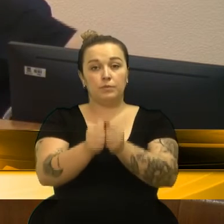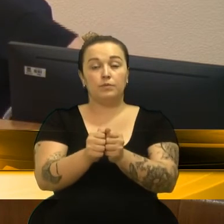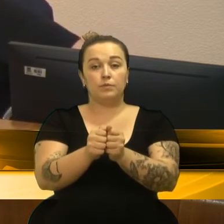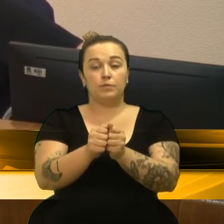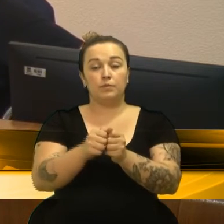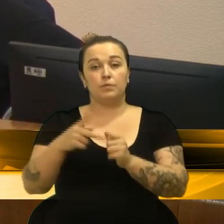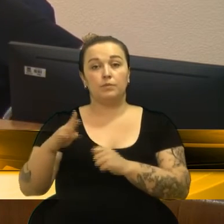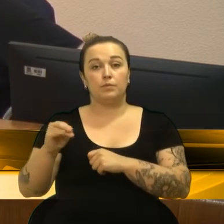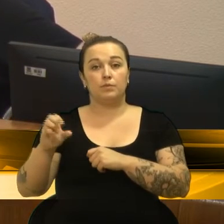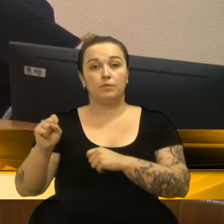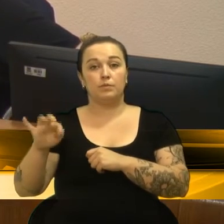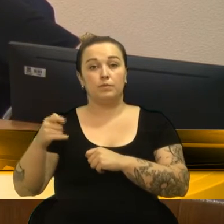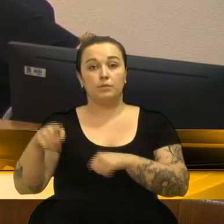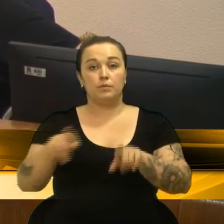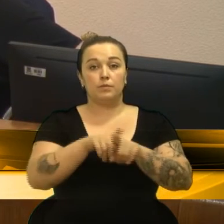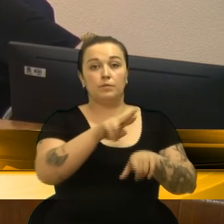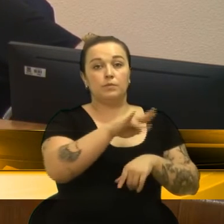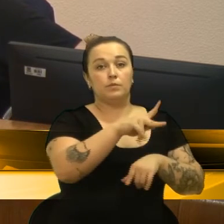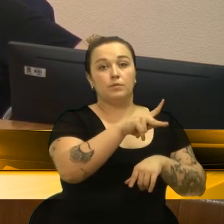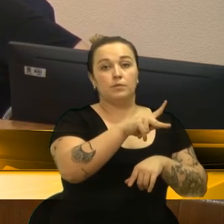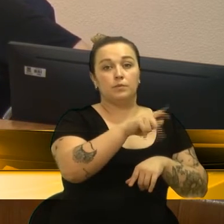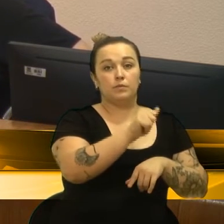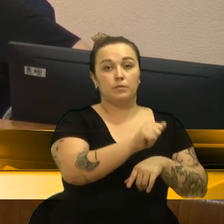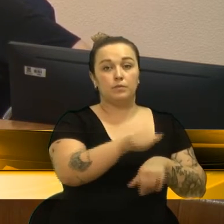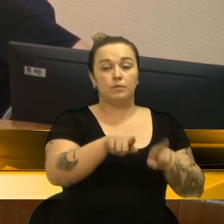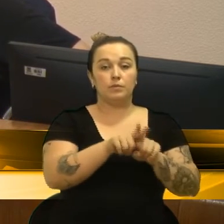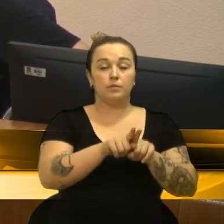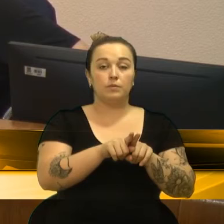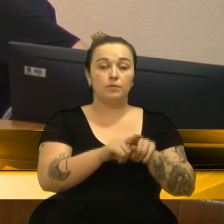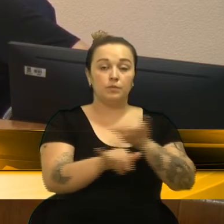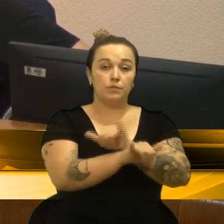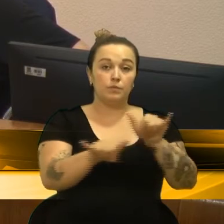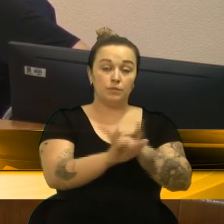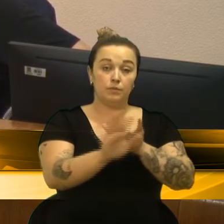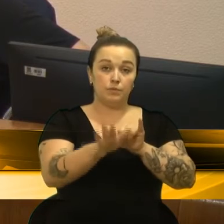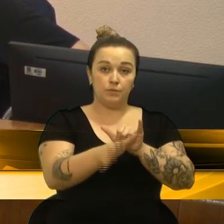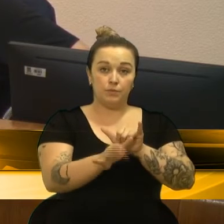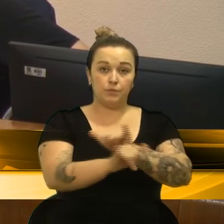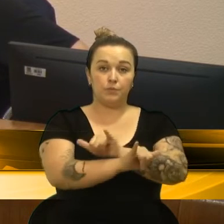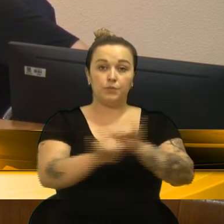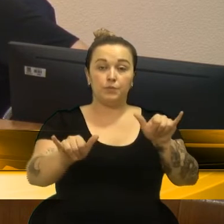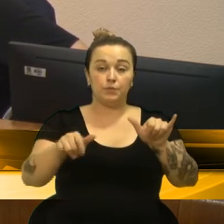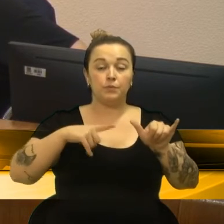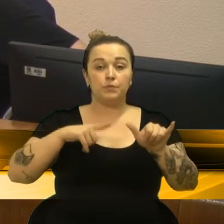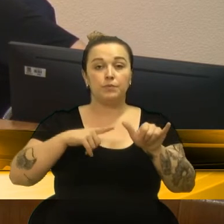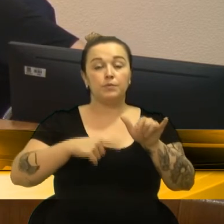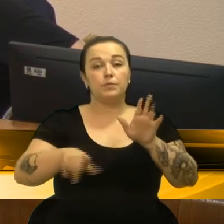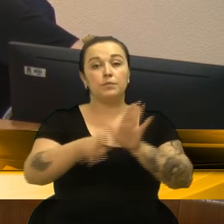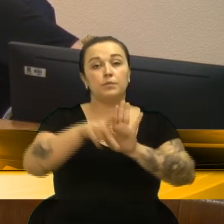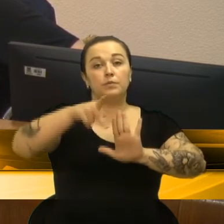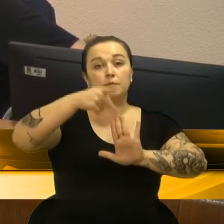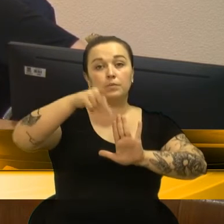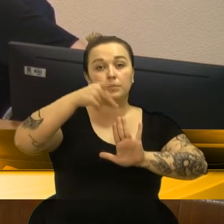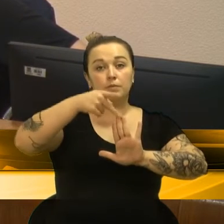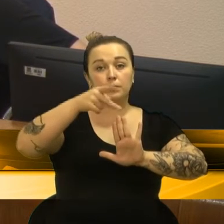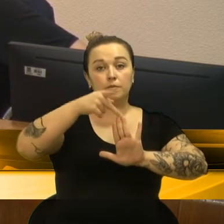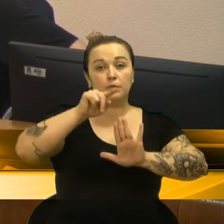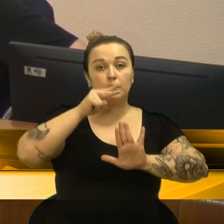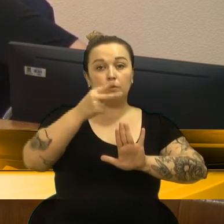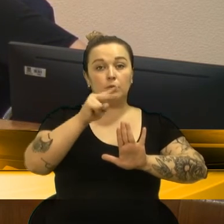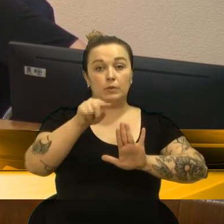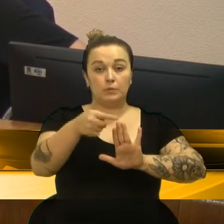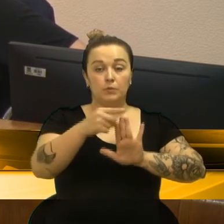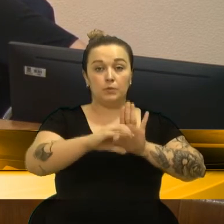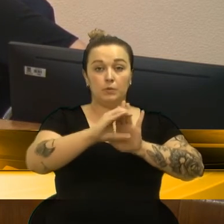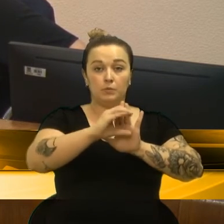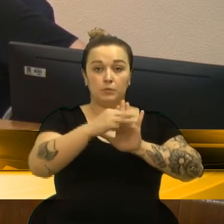horas em UPA diante dos fatos divulgados na mídia, considerando que a portaria 2048, barra 2002, MS, em seu